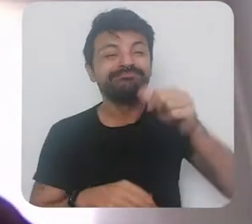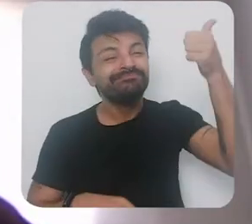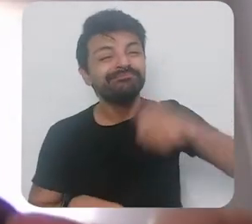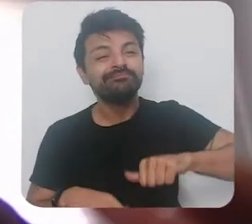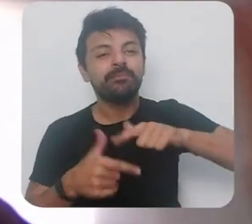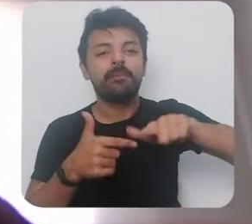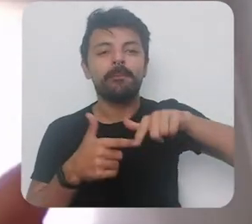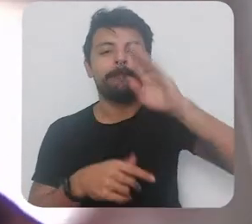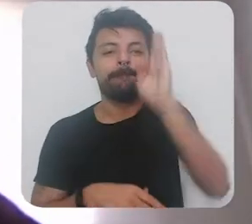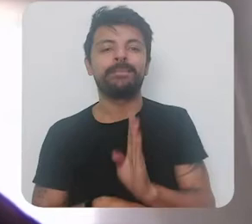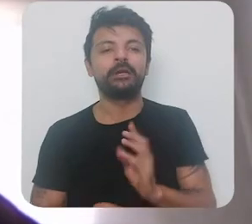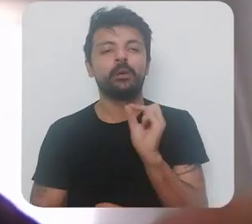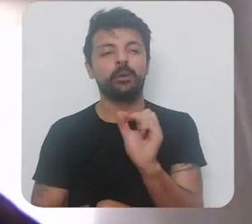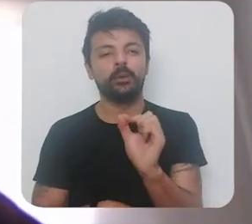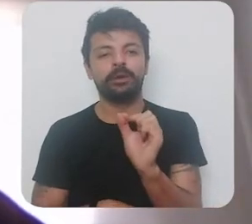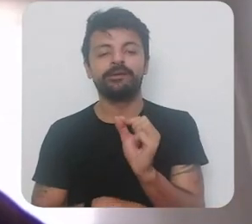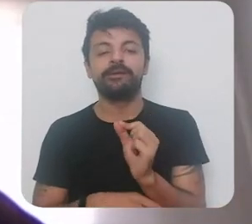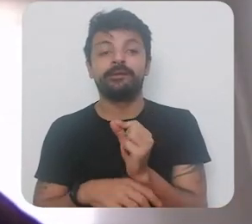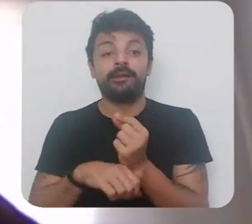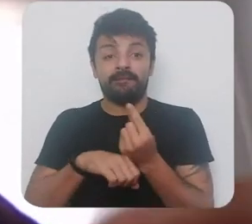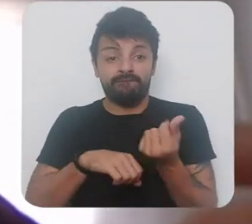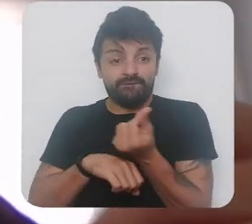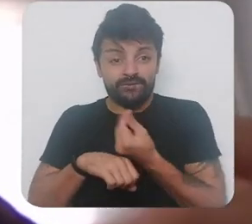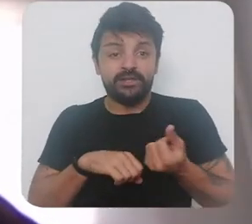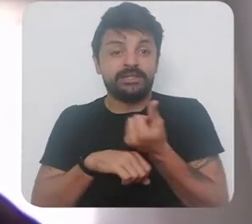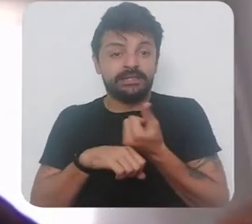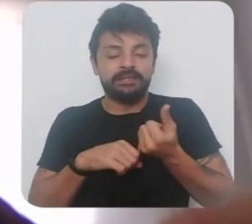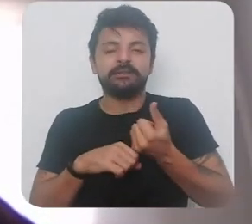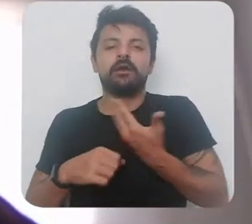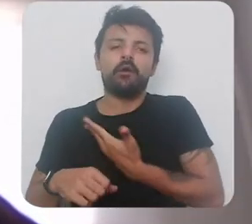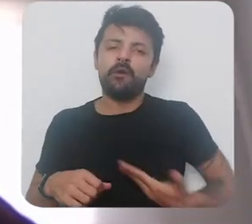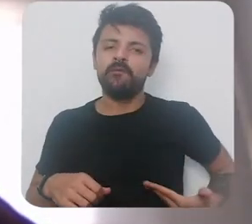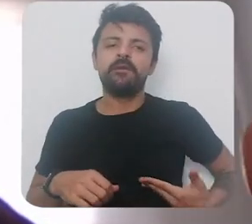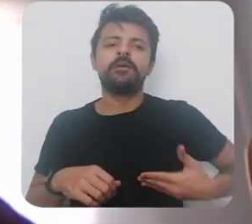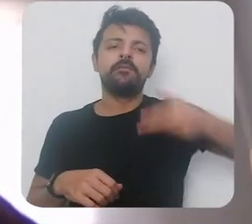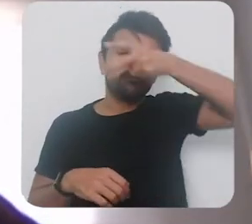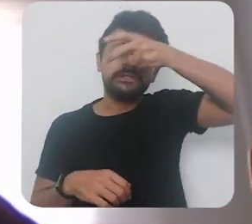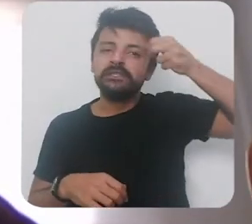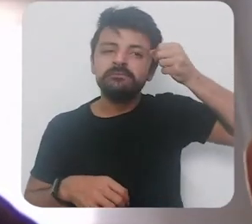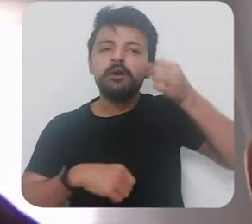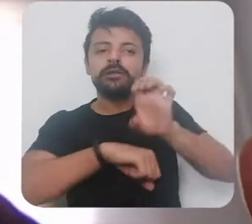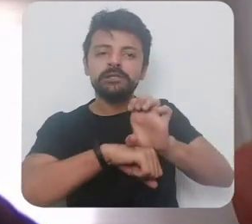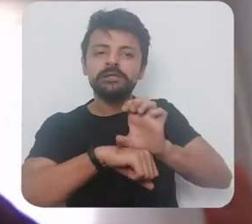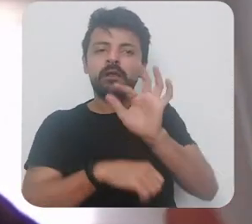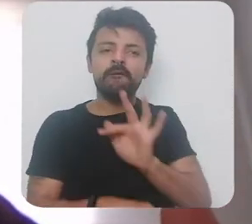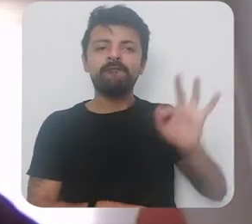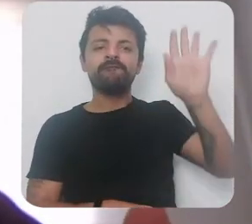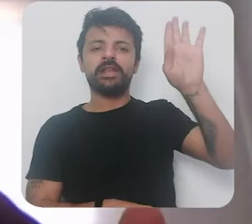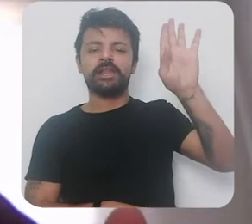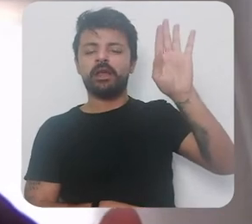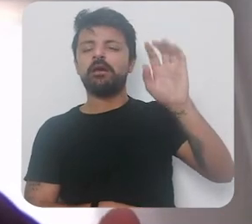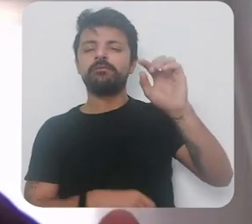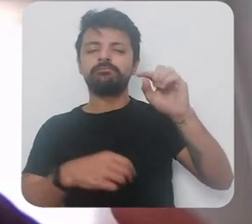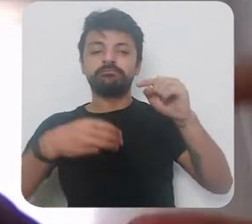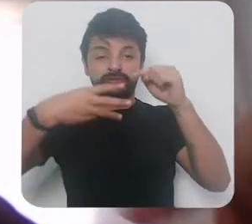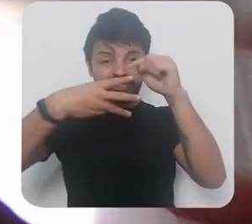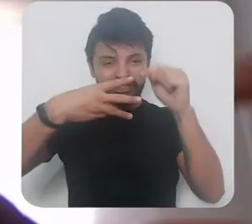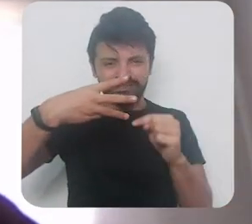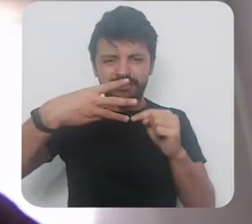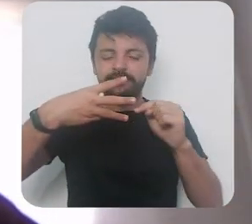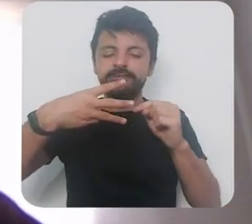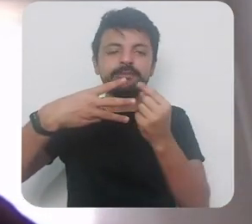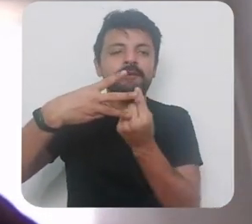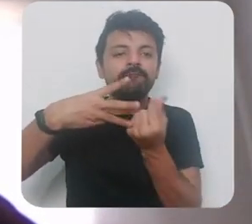o problema é que as finanças dos governos tanto federal estadual e municipal elas estão muito elas